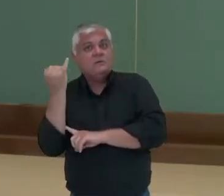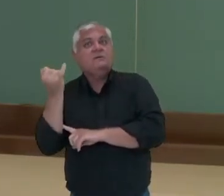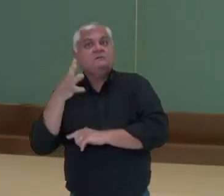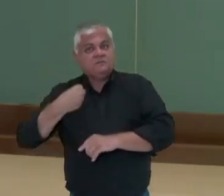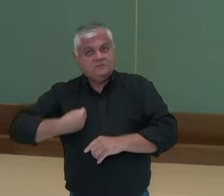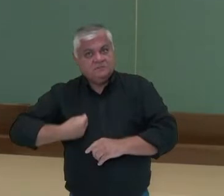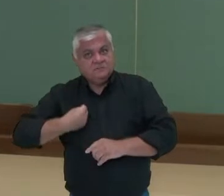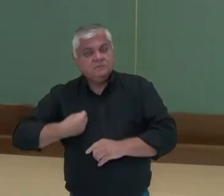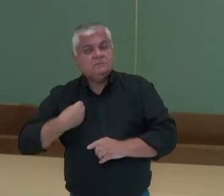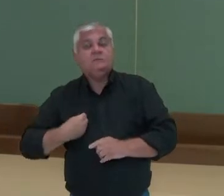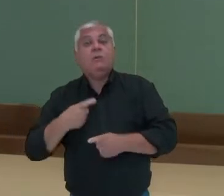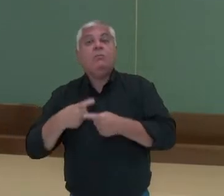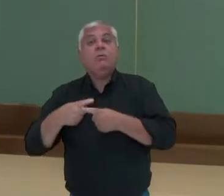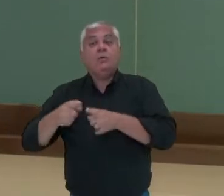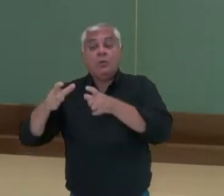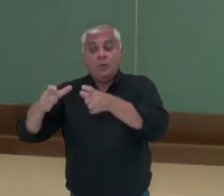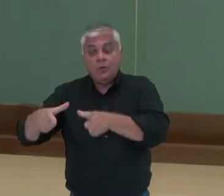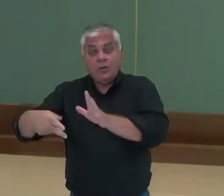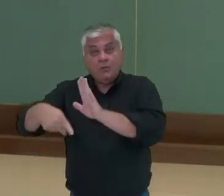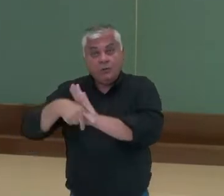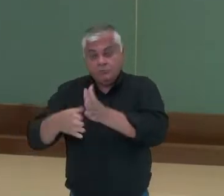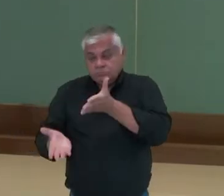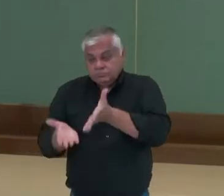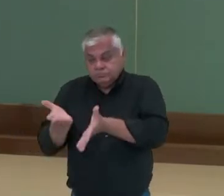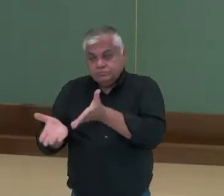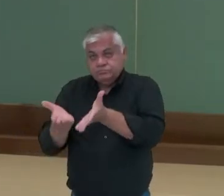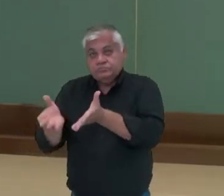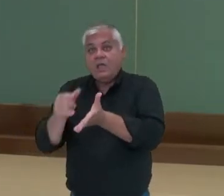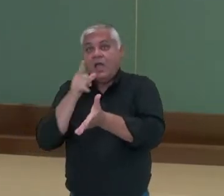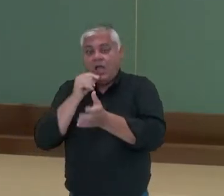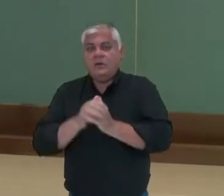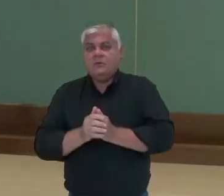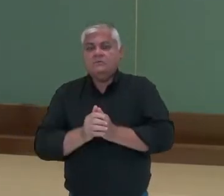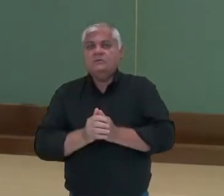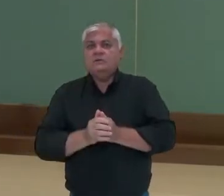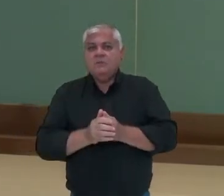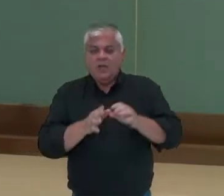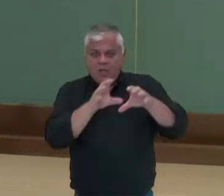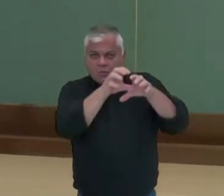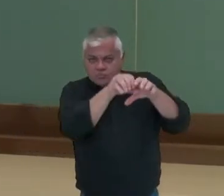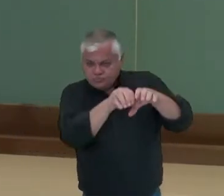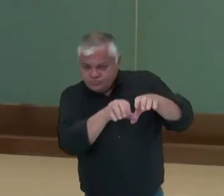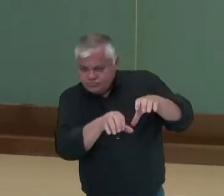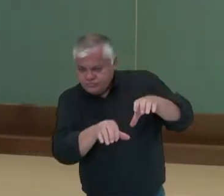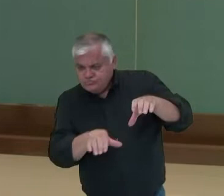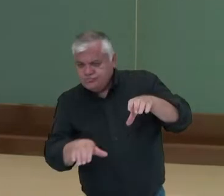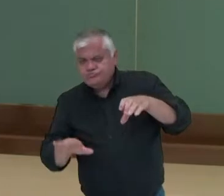Porque nessa estação de tratamento, a água é coletada da natureza,